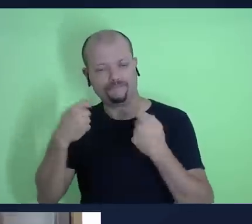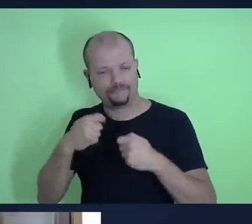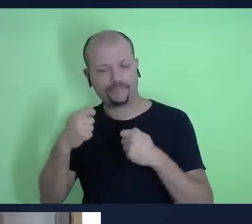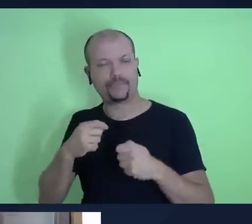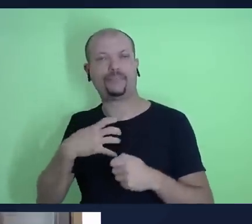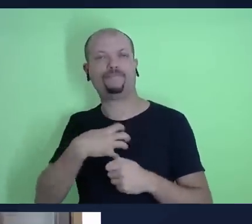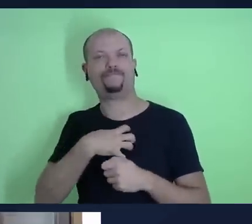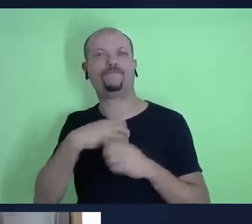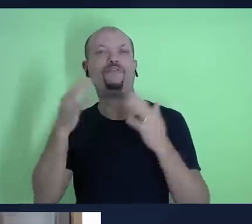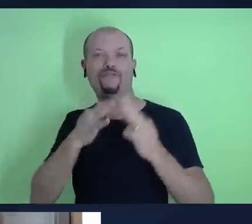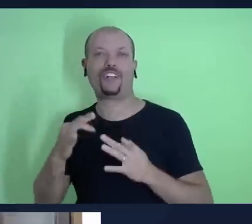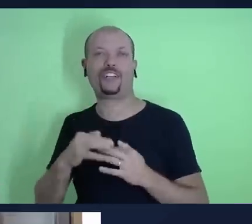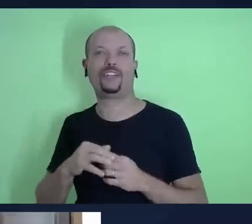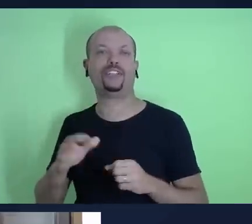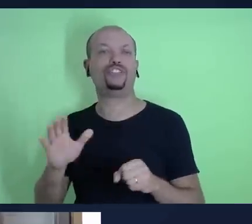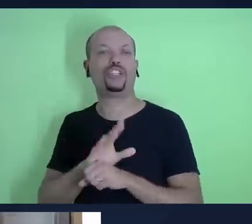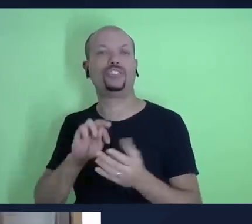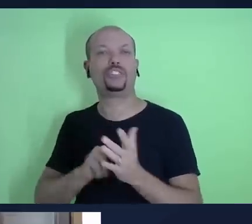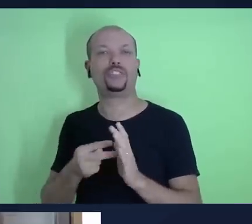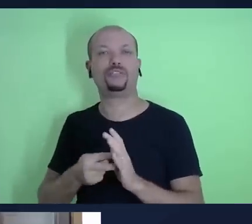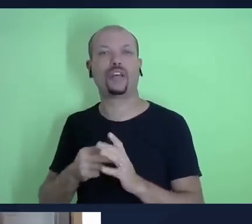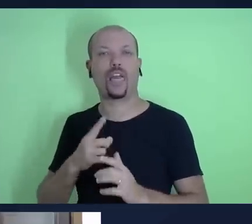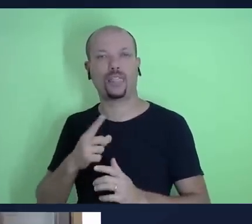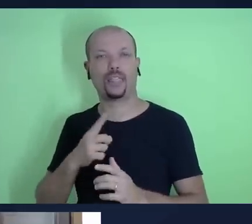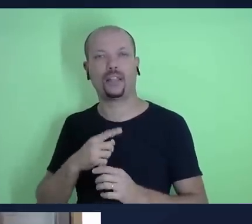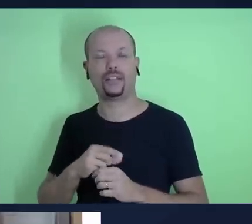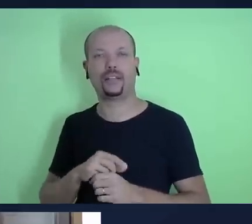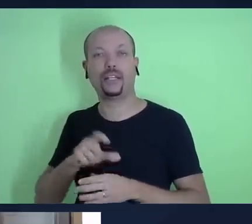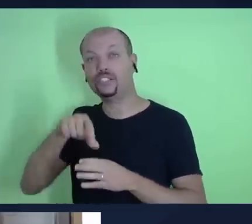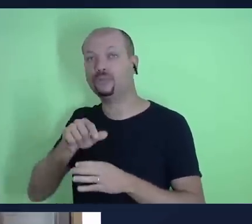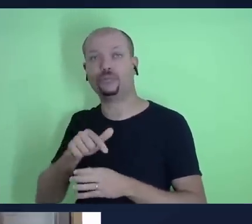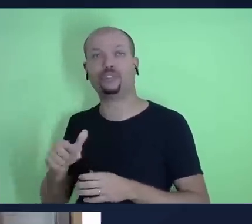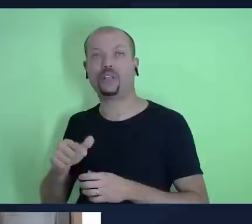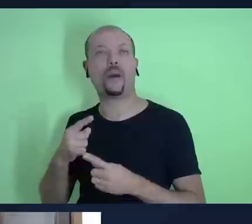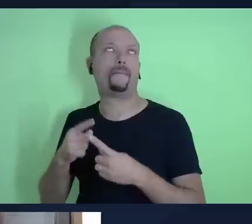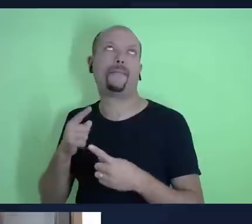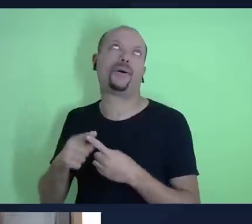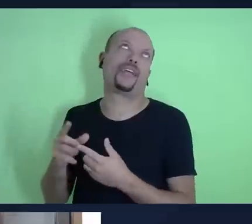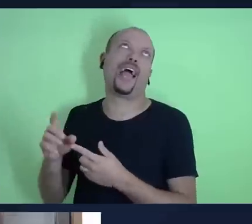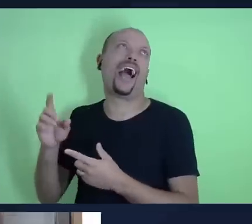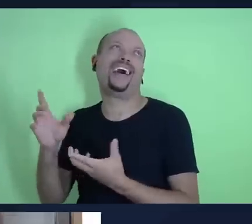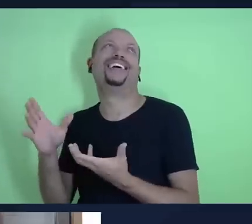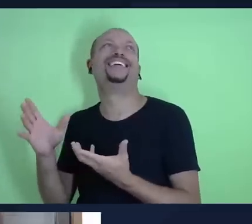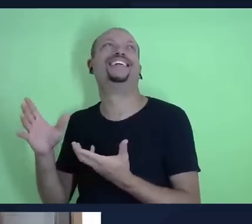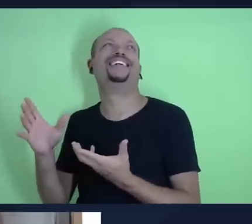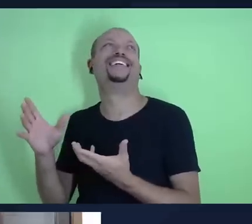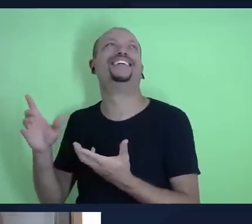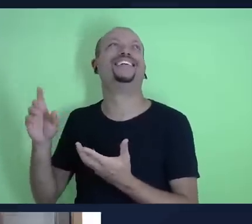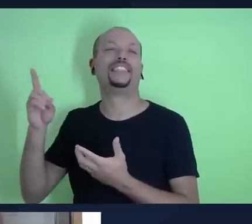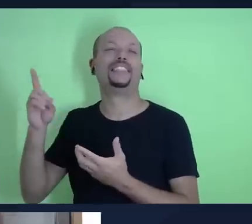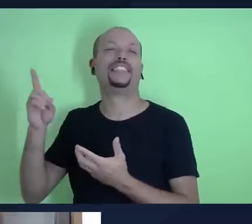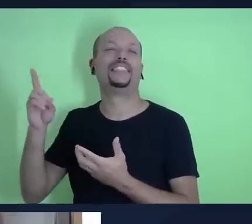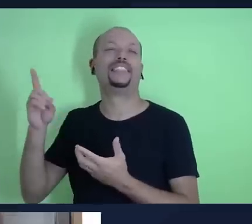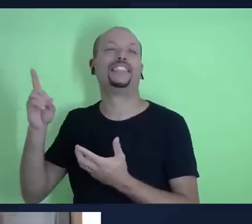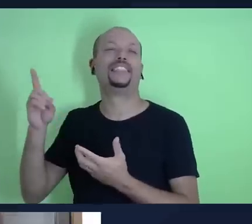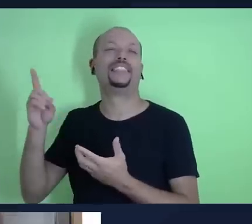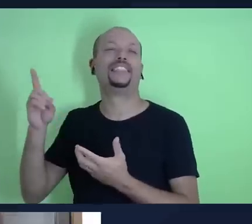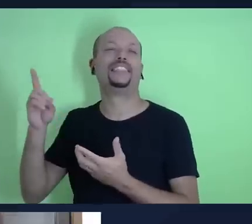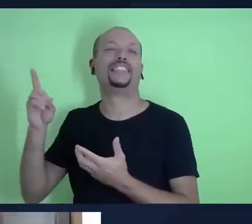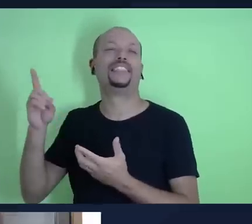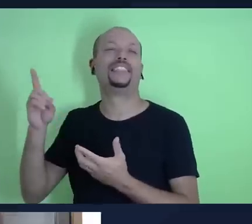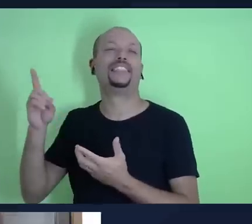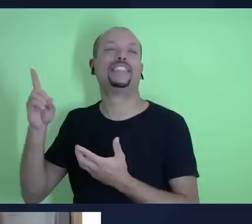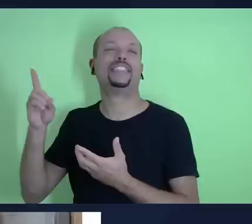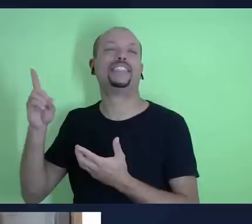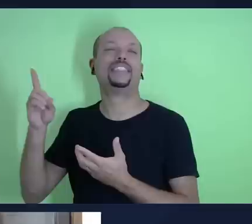para ter uma vida cheia de significado o dízimo não existe por um capricho de Deus o dízimo existe porque nós precisamos disso mais do que ninguém